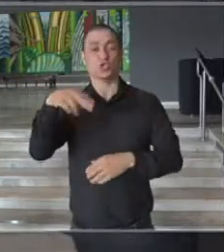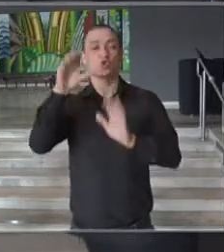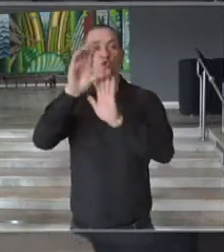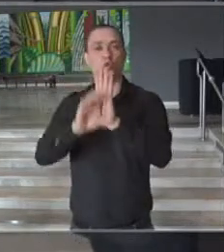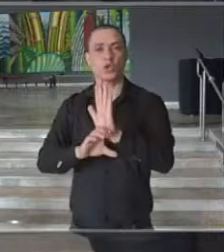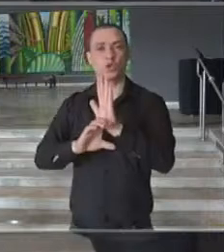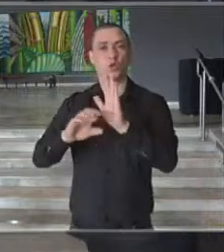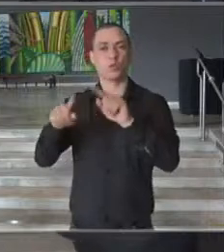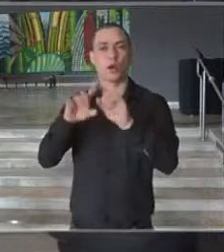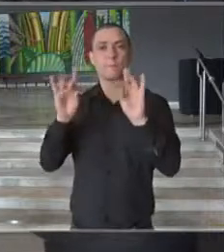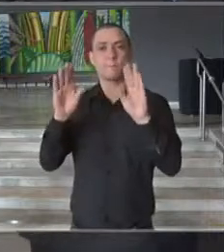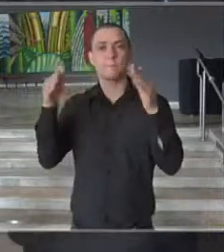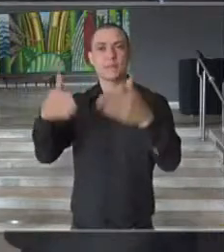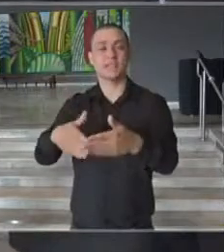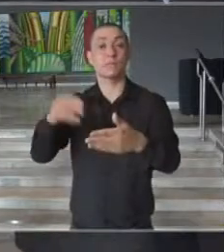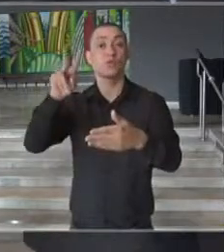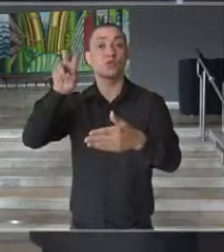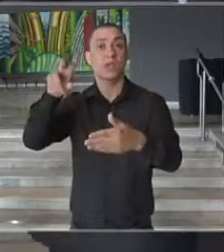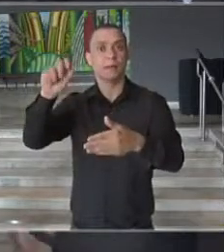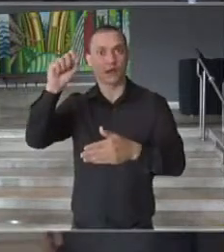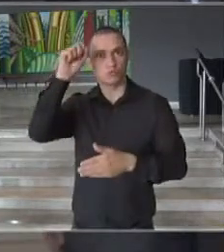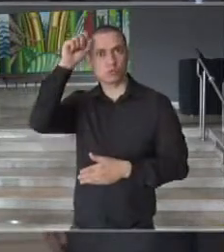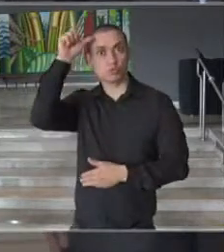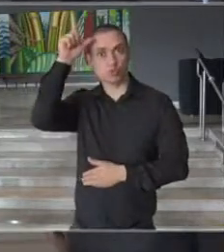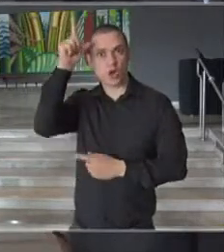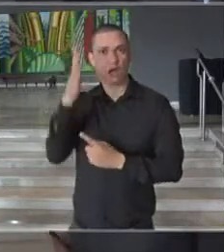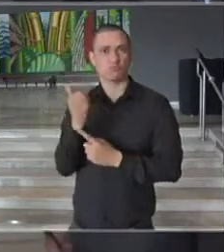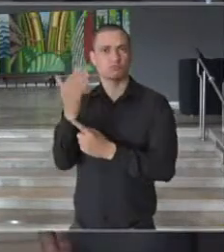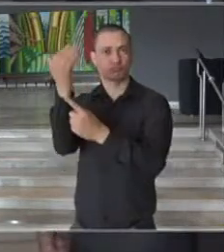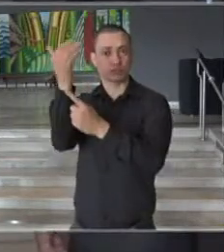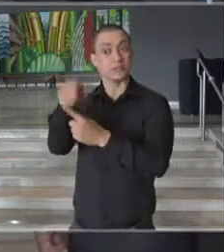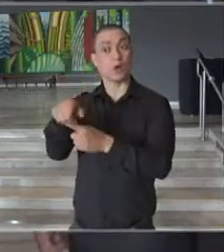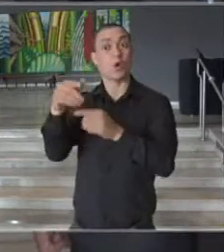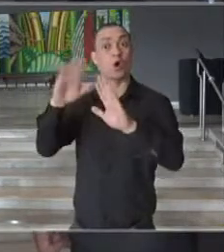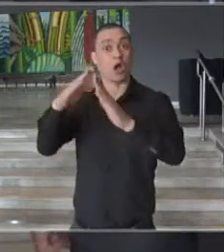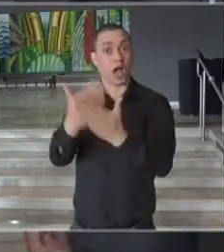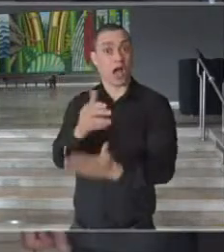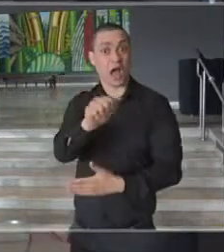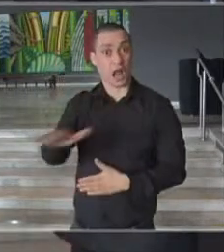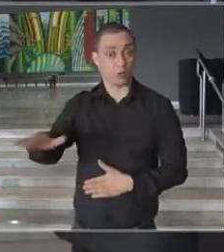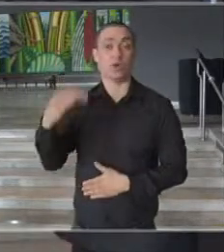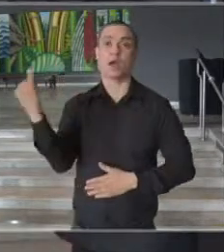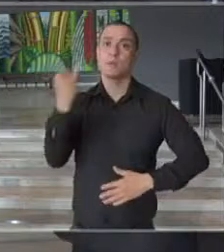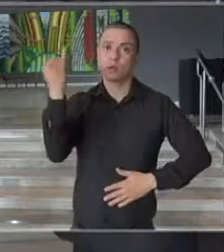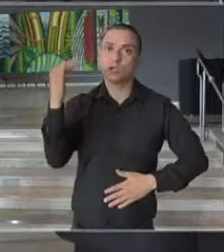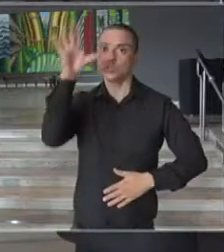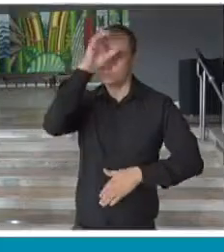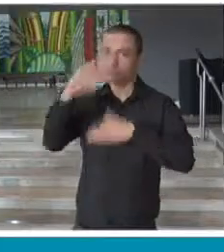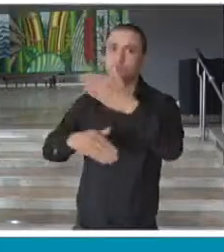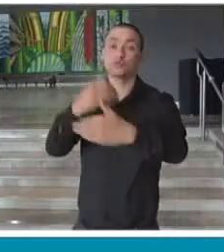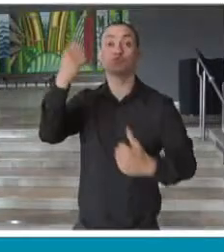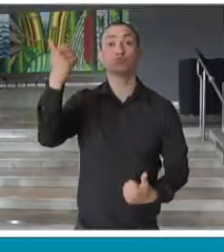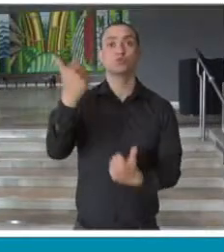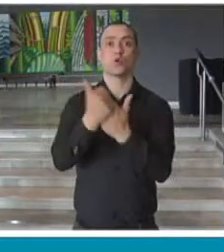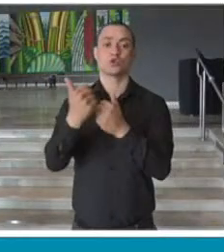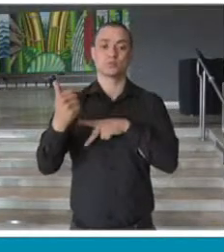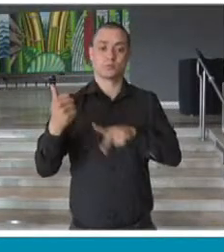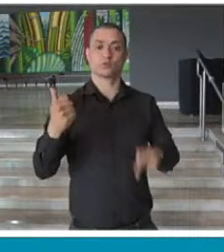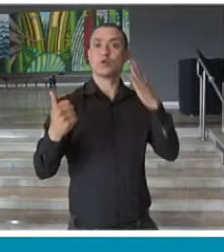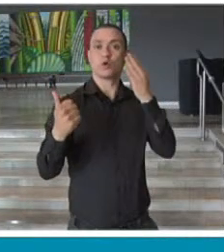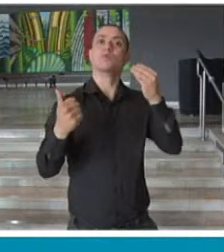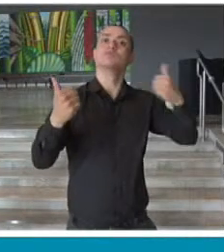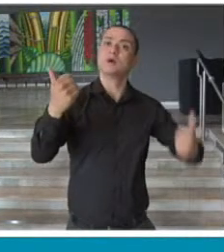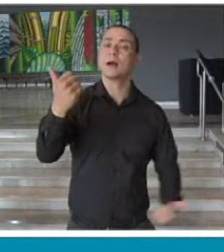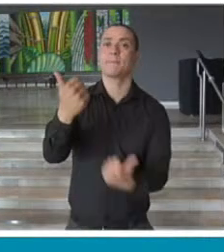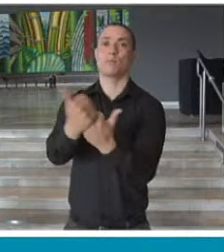específica sobre cultura digital, que é fundamental para os nossos estudantes e só alcançamos, se tivermos suporte aos nossos professores, o